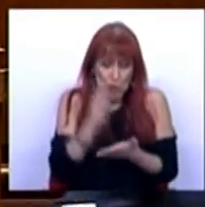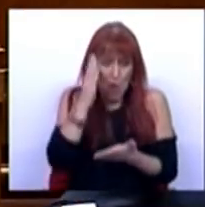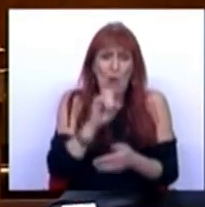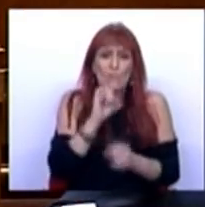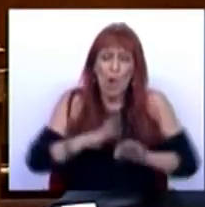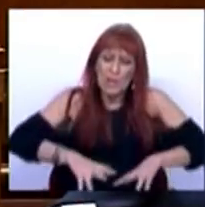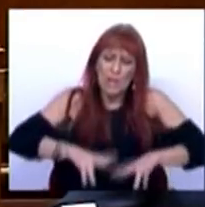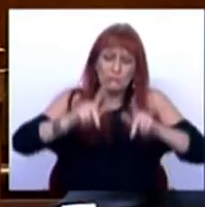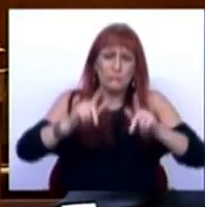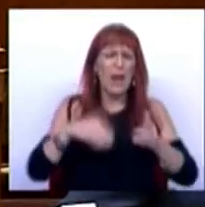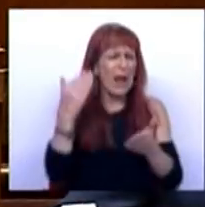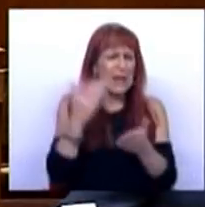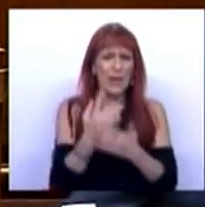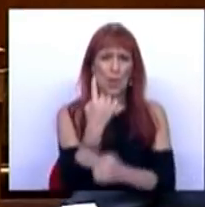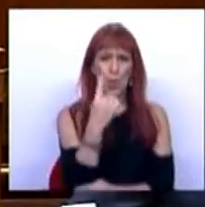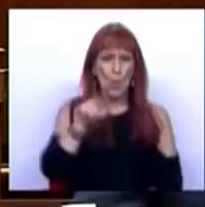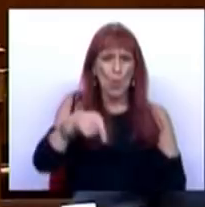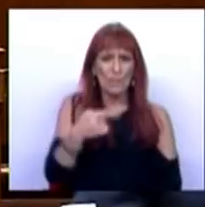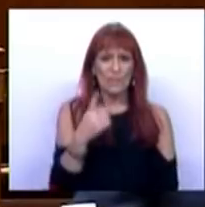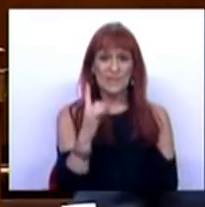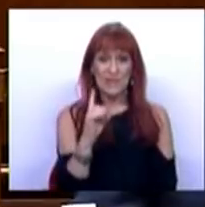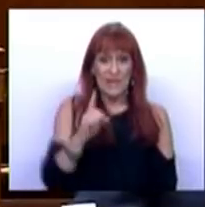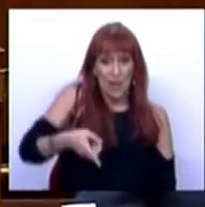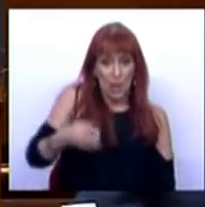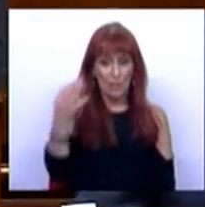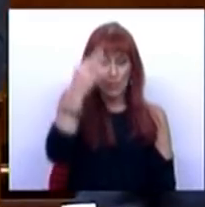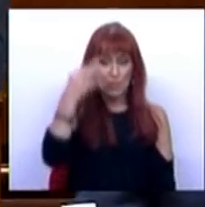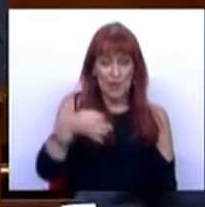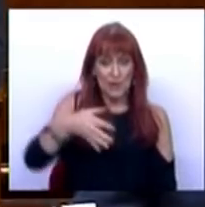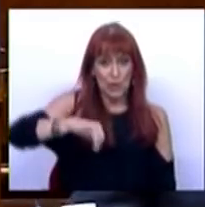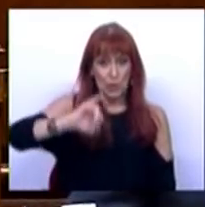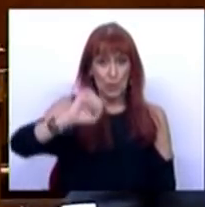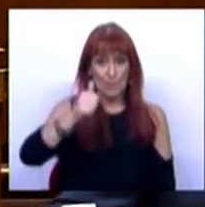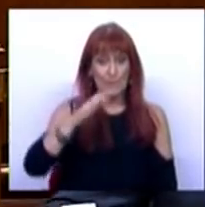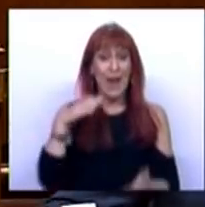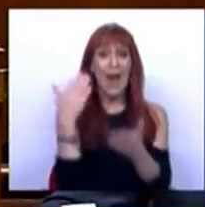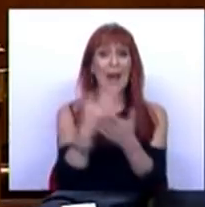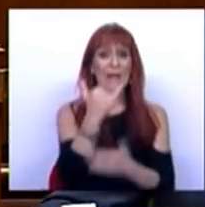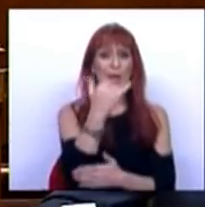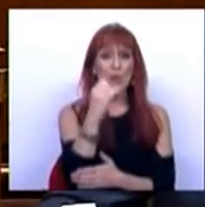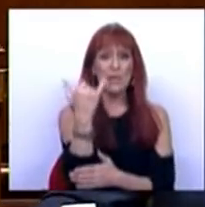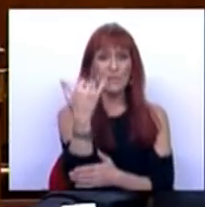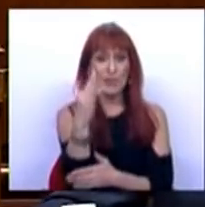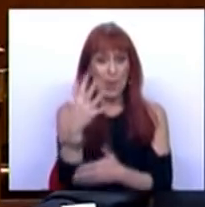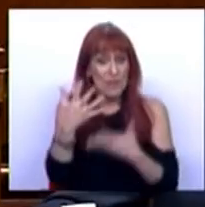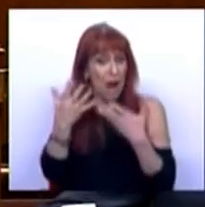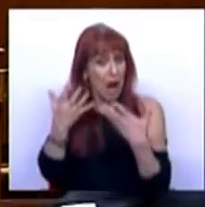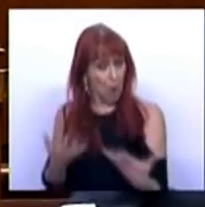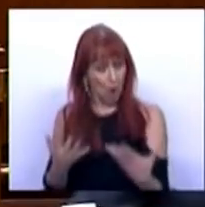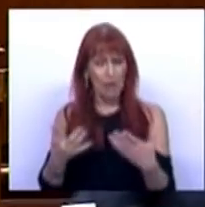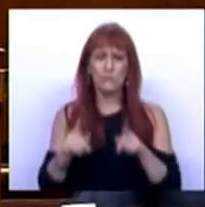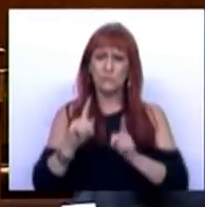podermos evoluir até 1,69% do PIB até 2024. Estamos, neste momento,